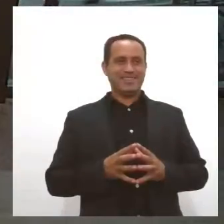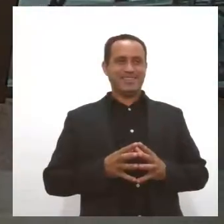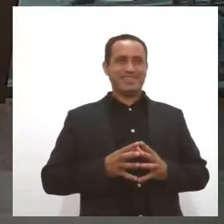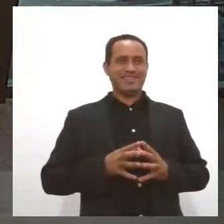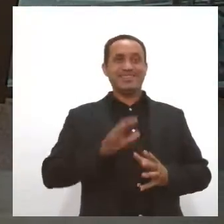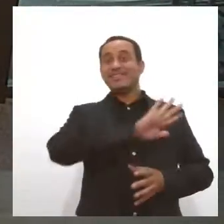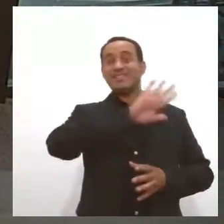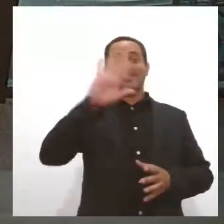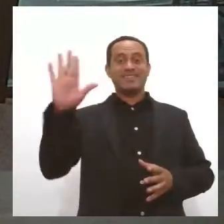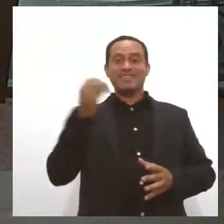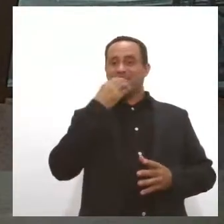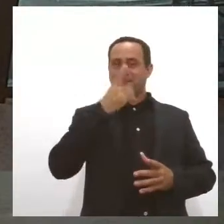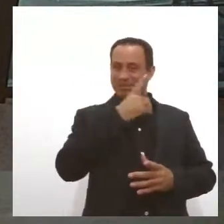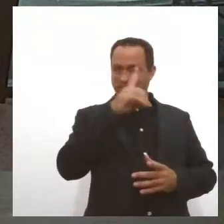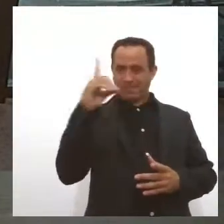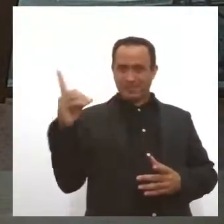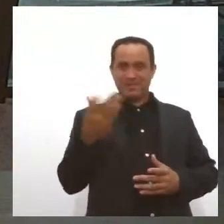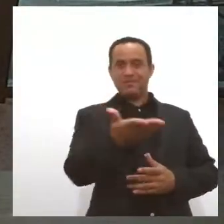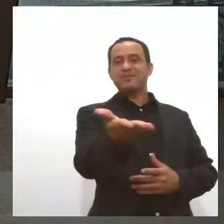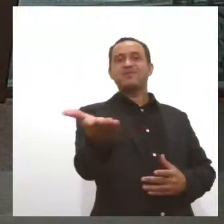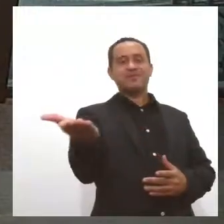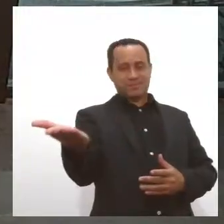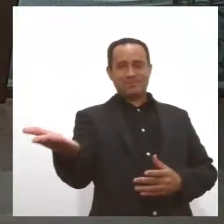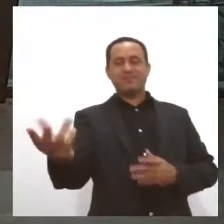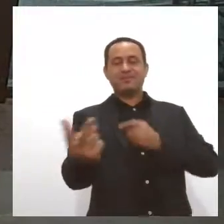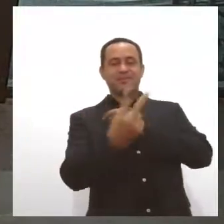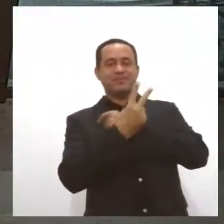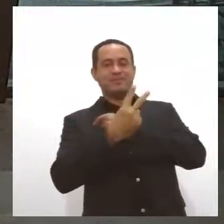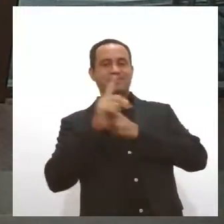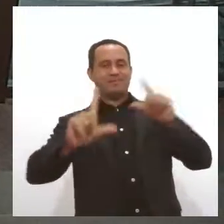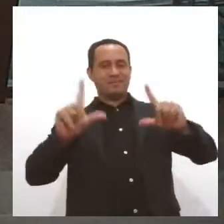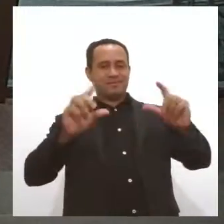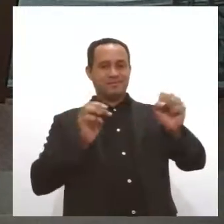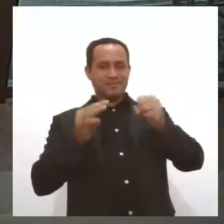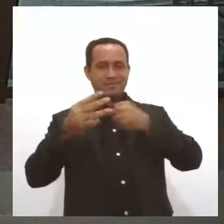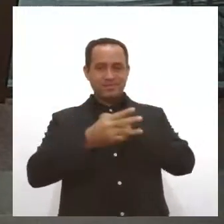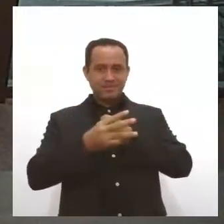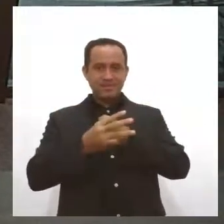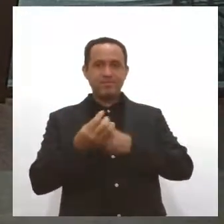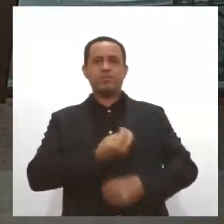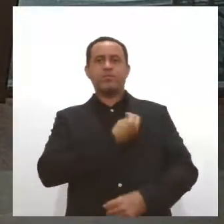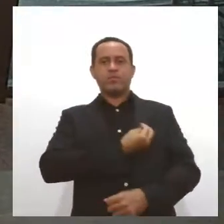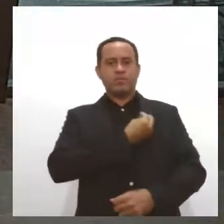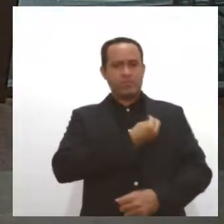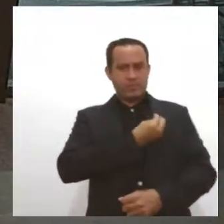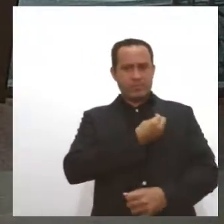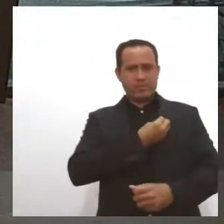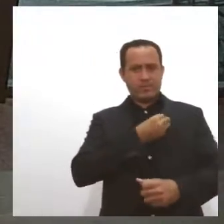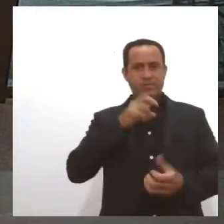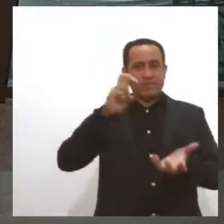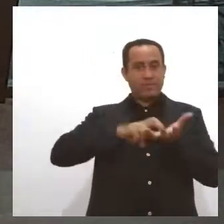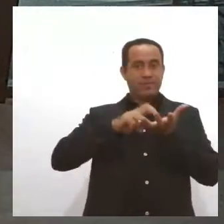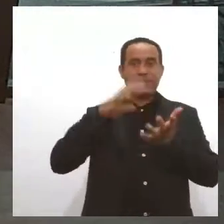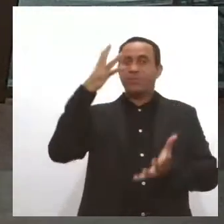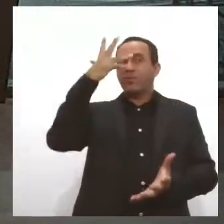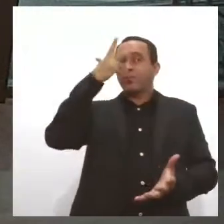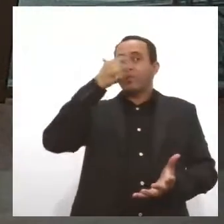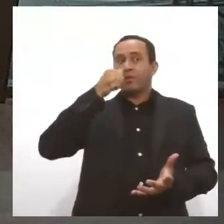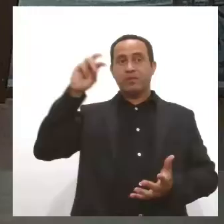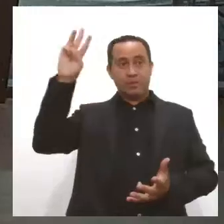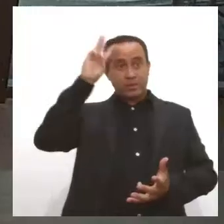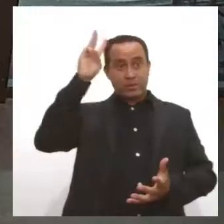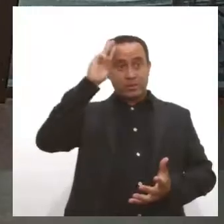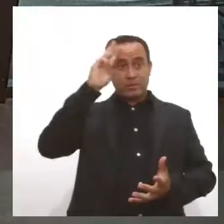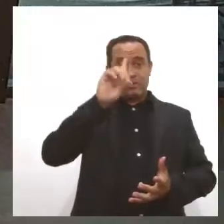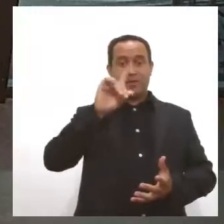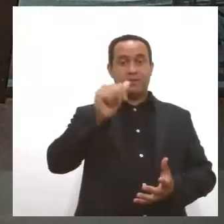Olá, muito bom dia pra você que está acompanhando a TV Alese, estamos ao vivo nesta manhã linda de terça-feira, dia